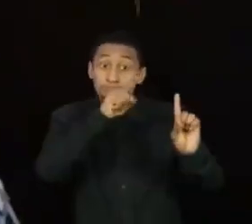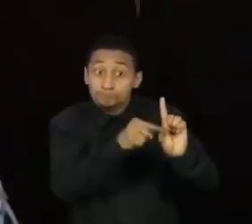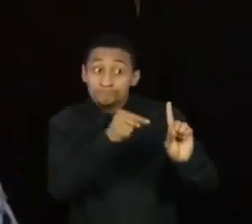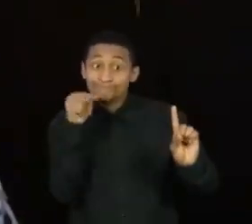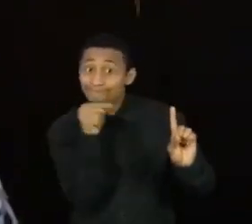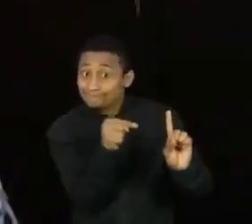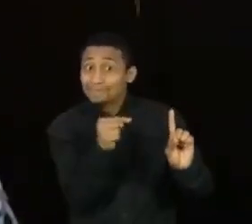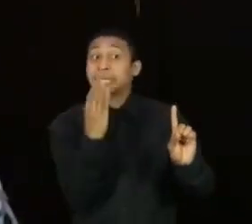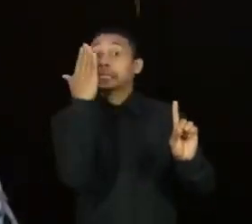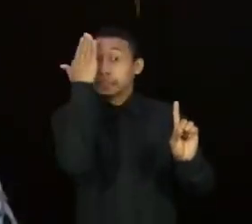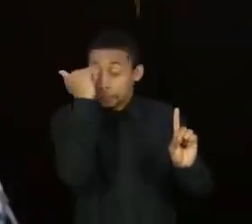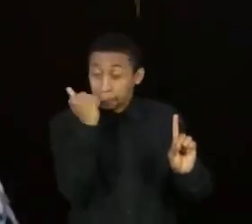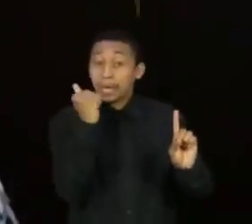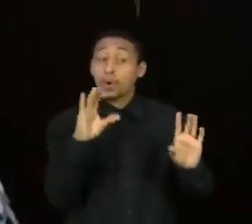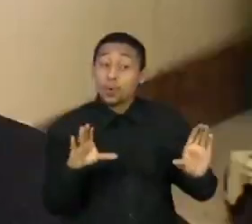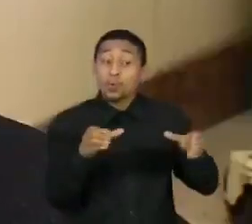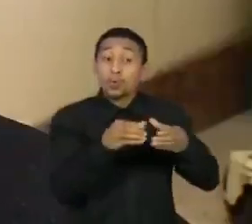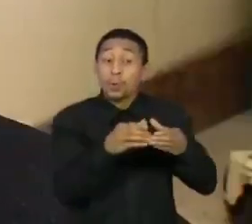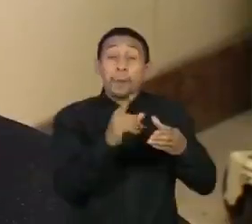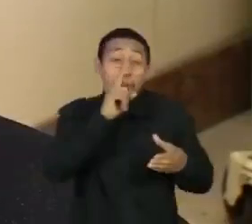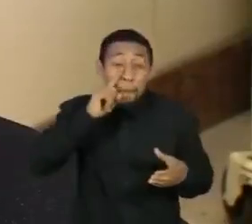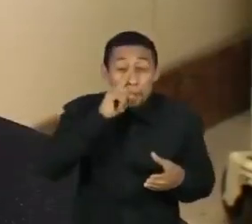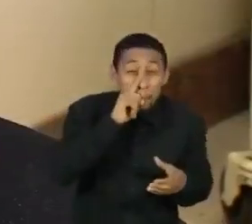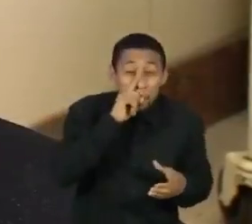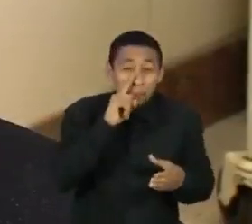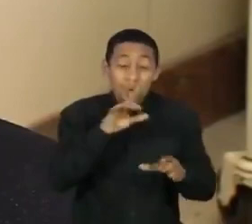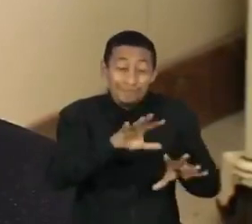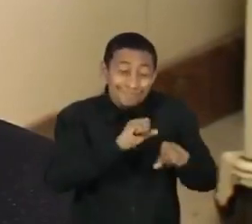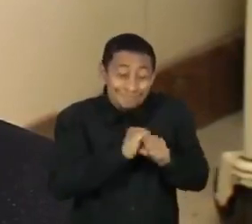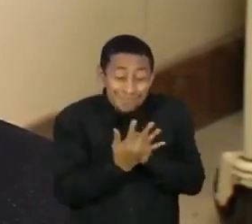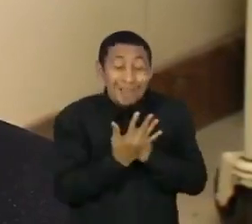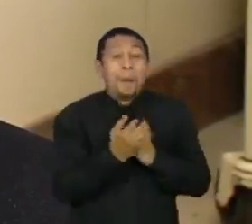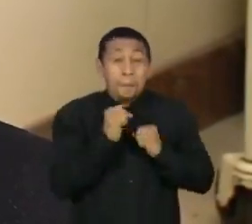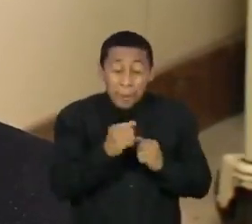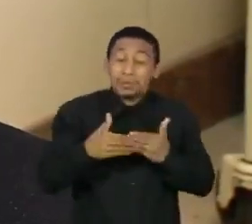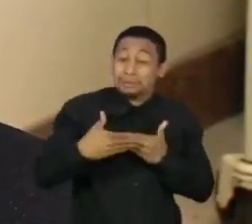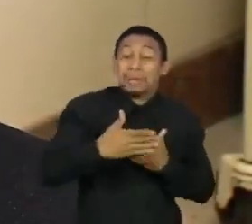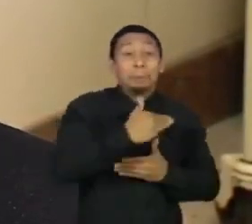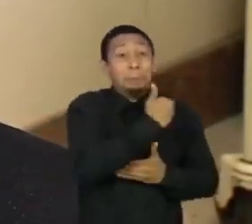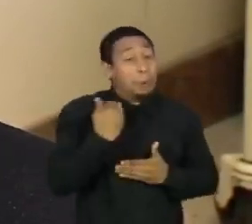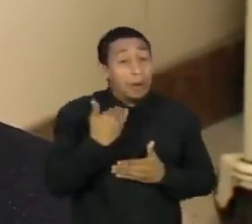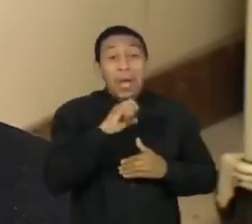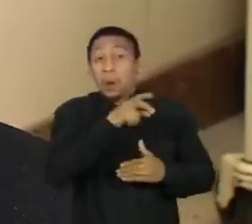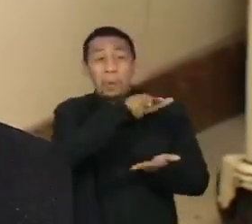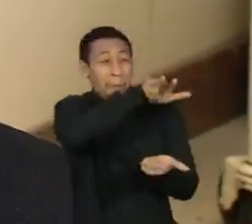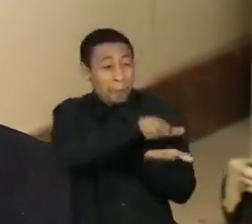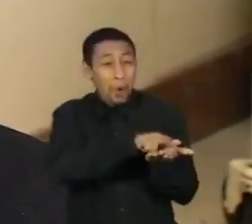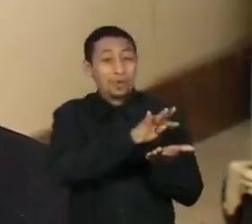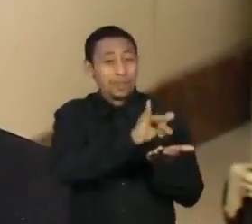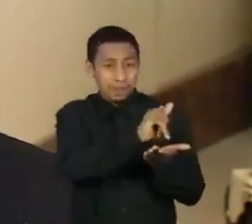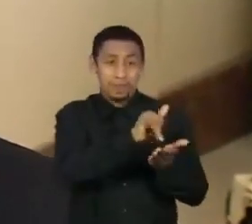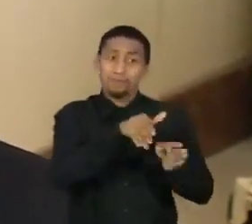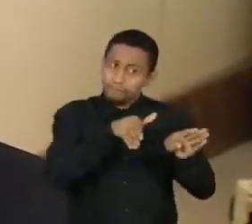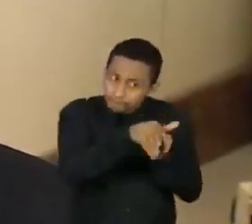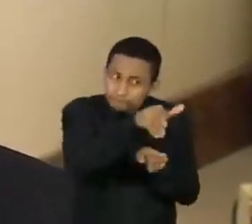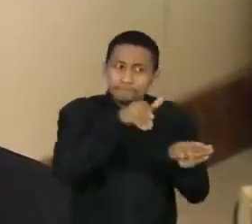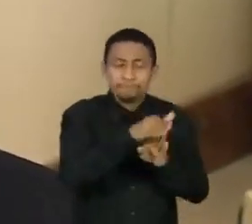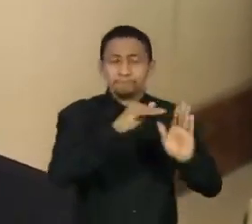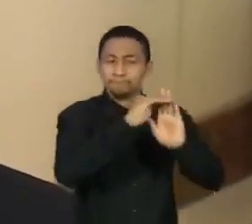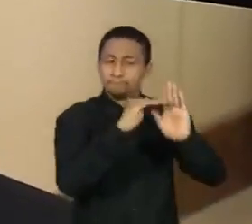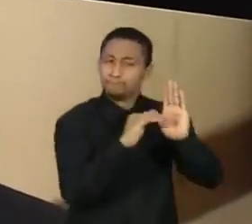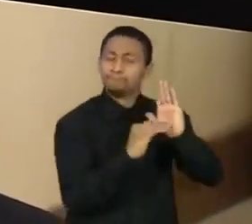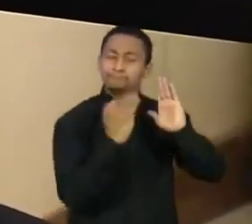esse grupo é um grupo de risco. Então, que realmente sigam todas as orientações e os